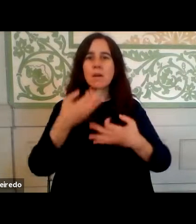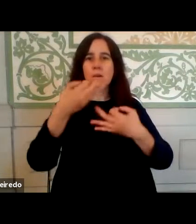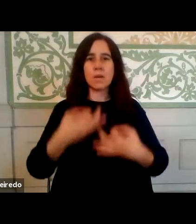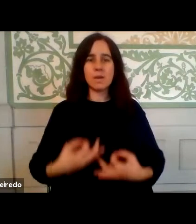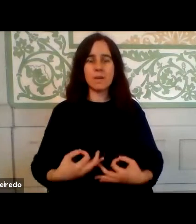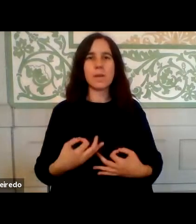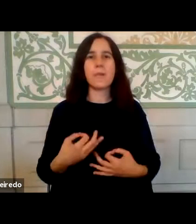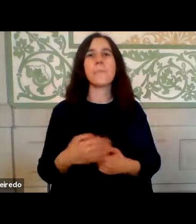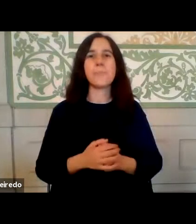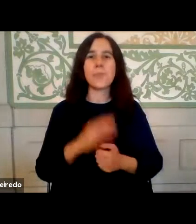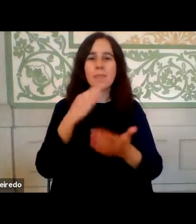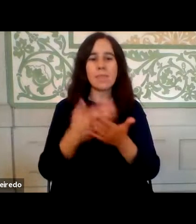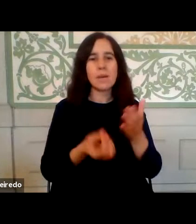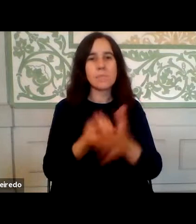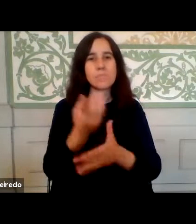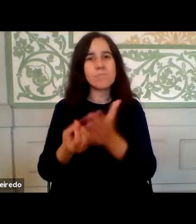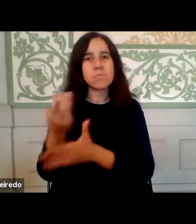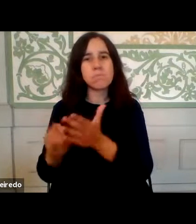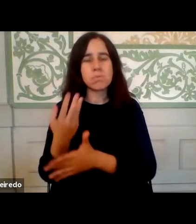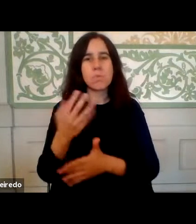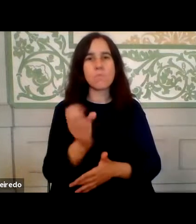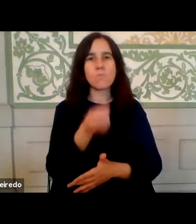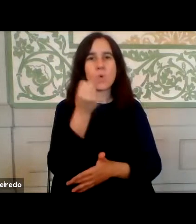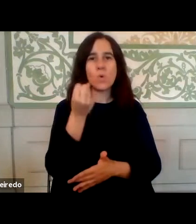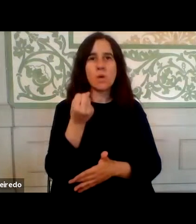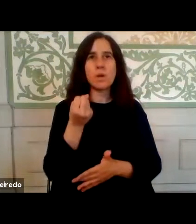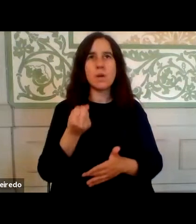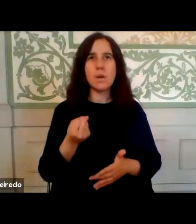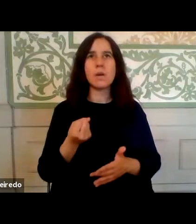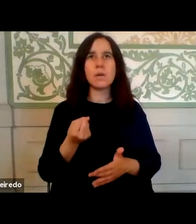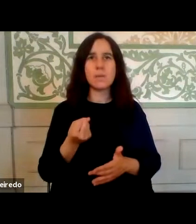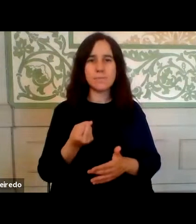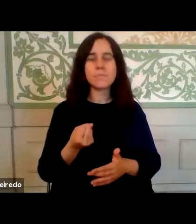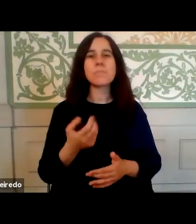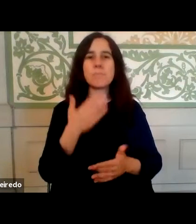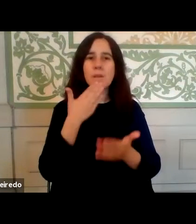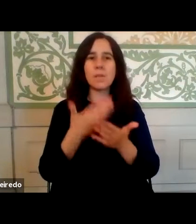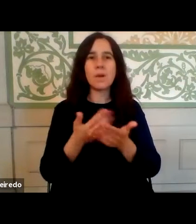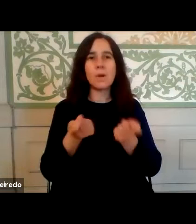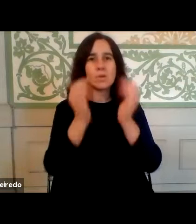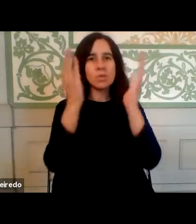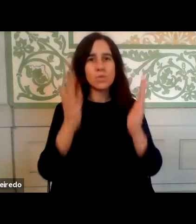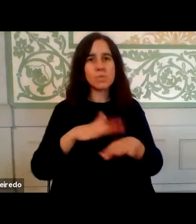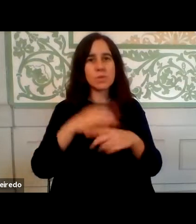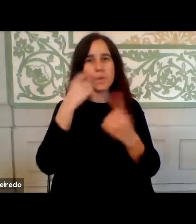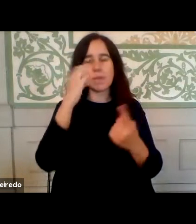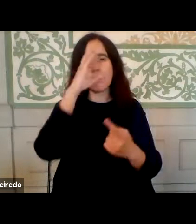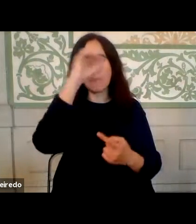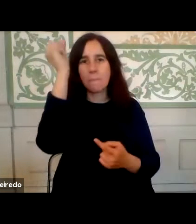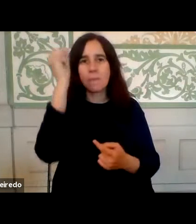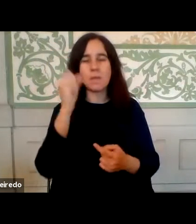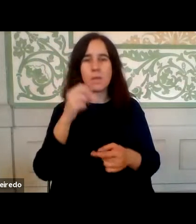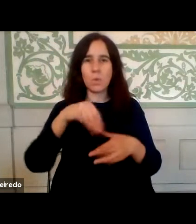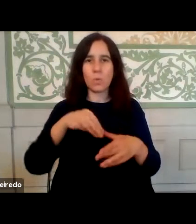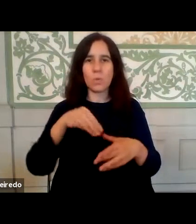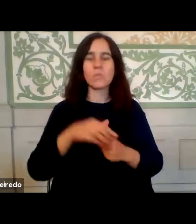produzir resultados. Resultados que constituem este apoio prático ao funcionamento das organizações da Administração Pública num novo contexto.